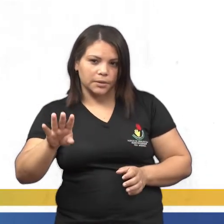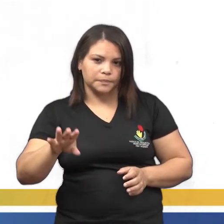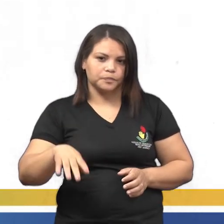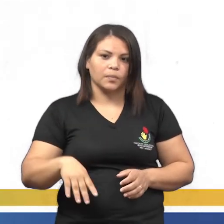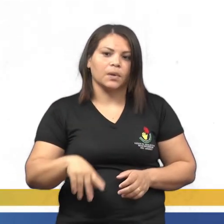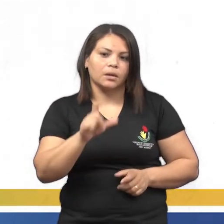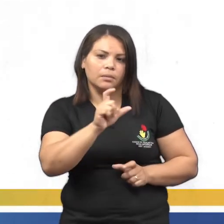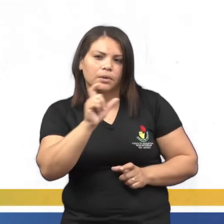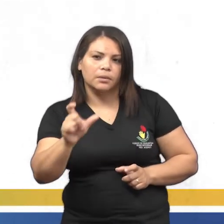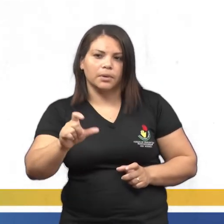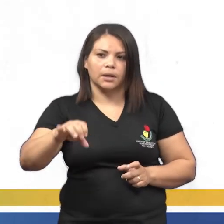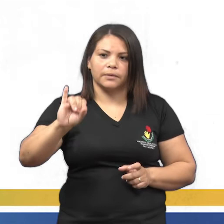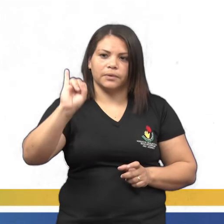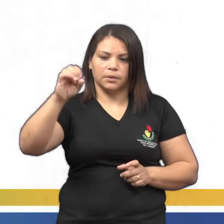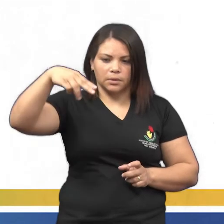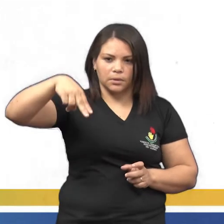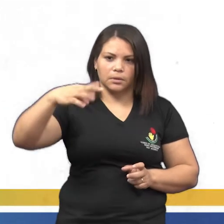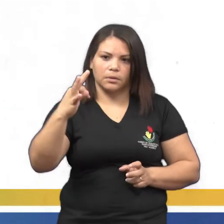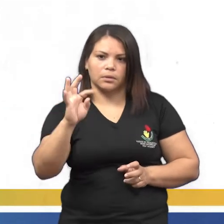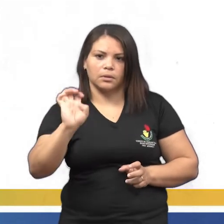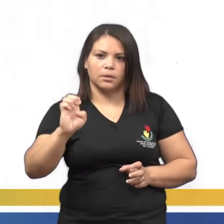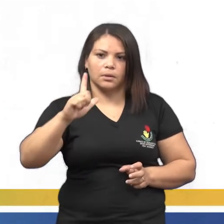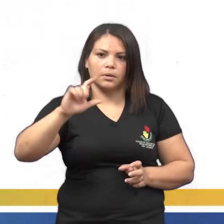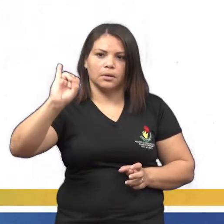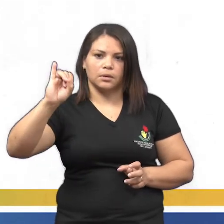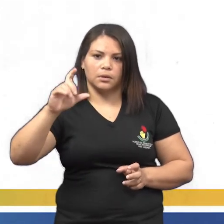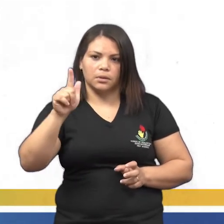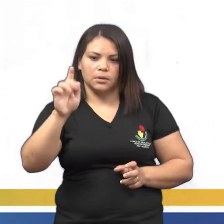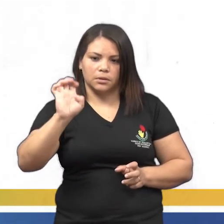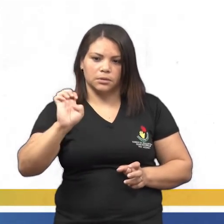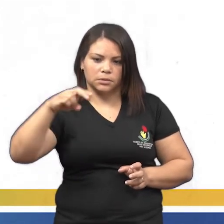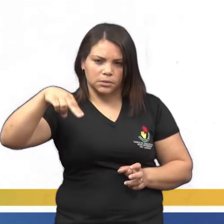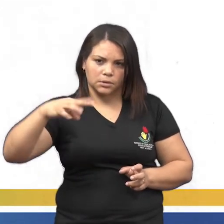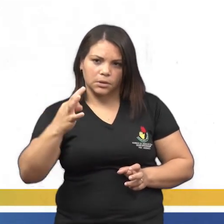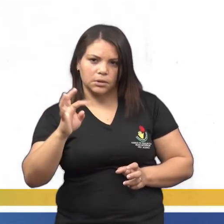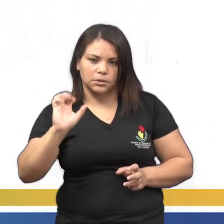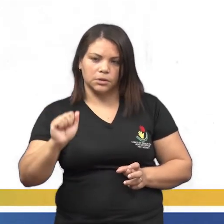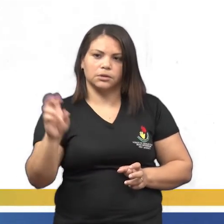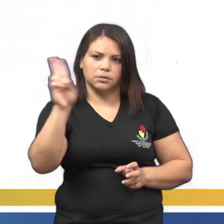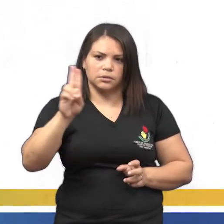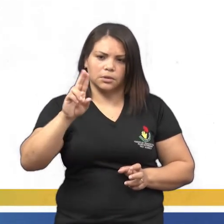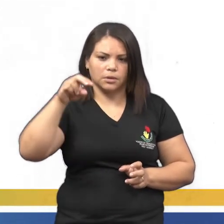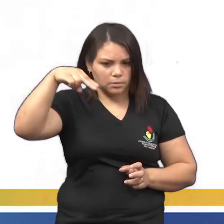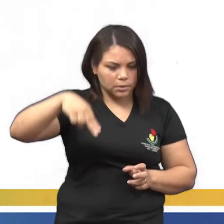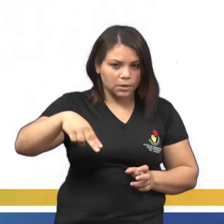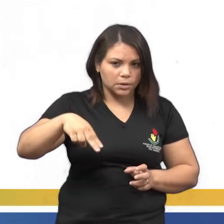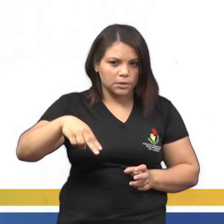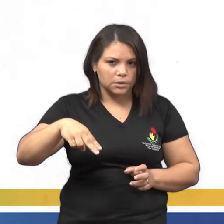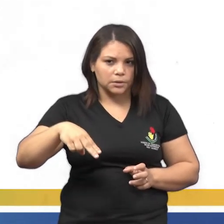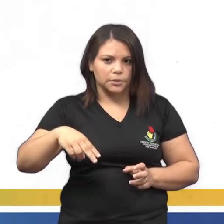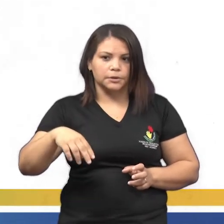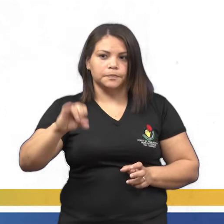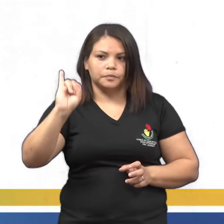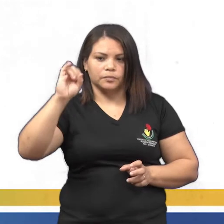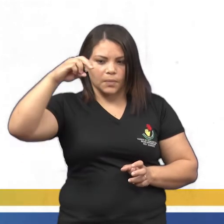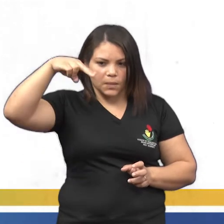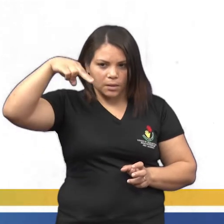inteligente, né? Na palavra inteligente, a gente utiliza o quê? O N, né? No caso,